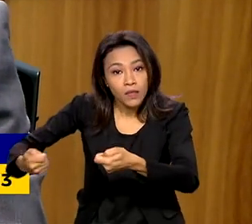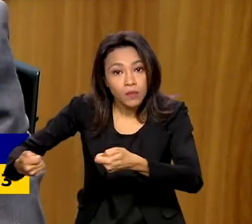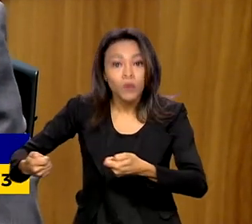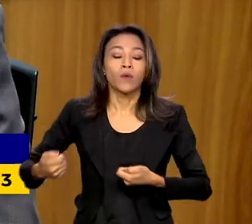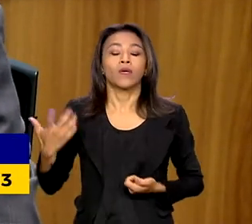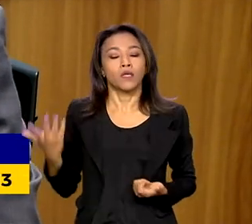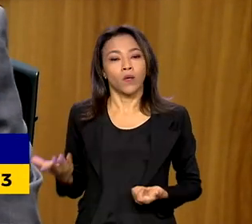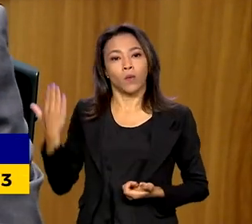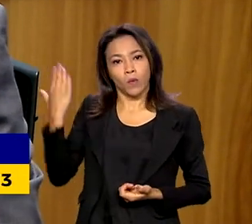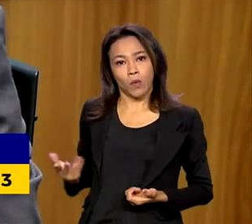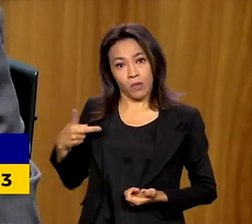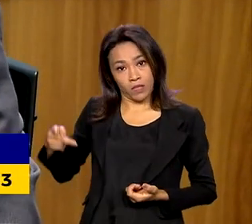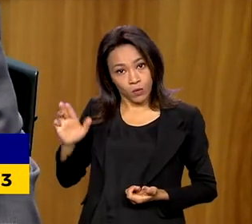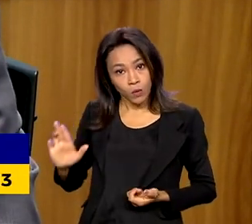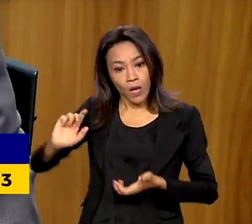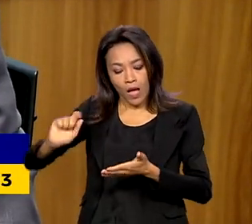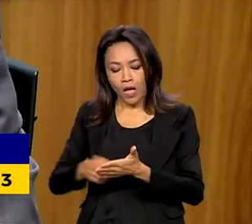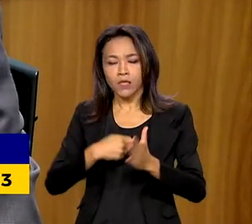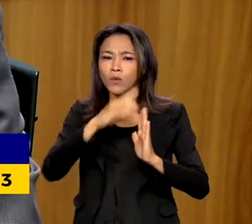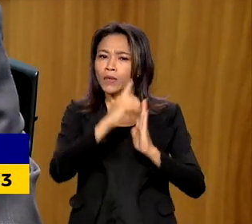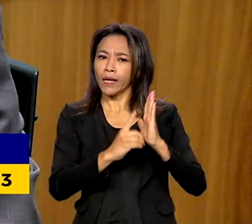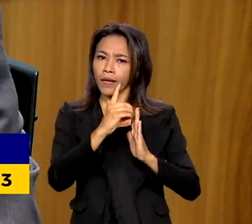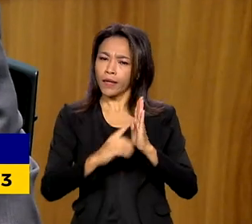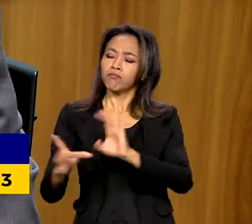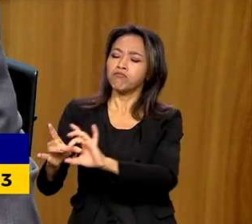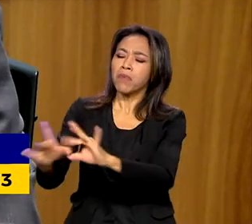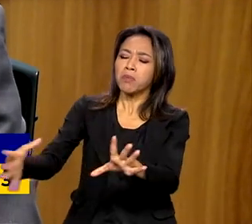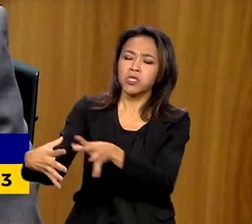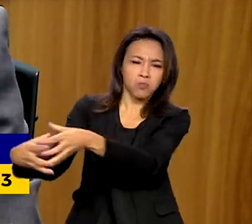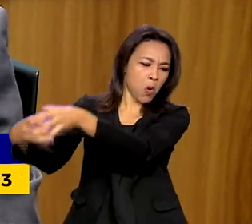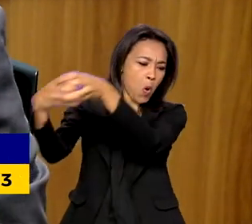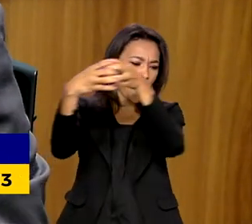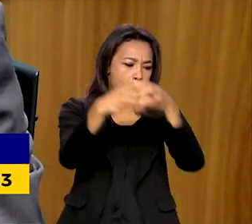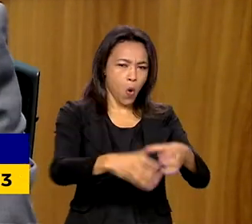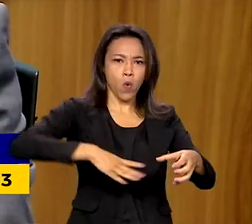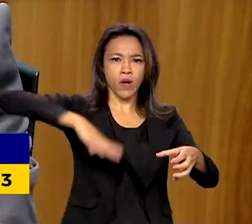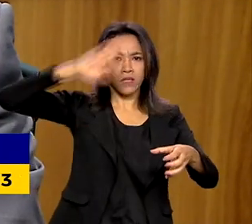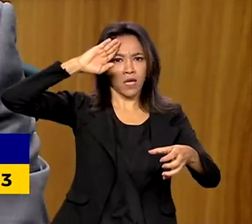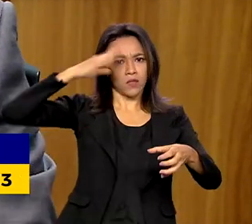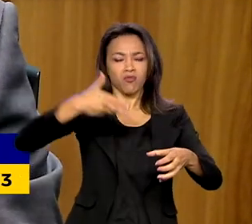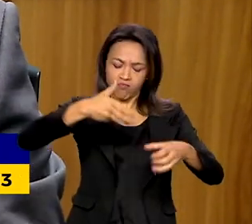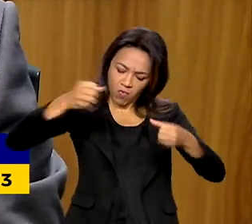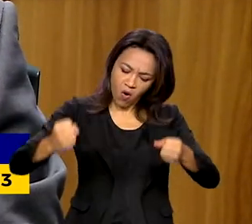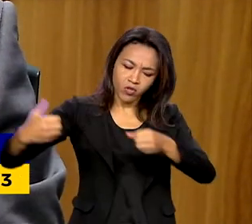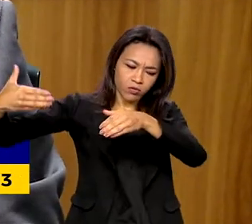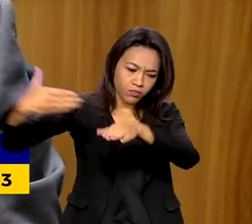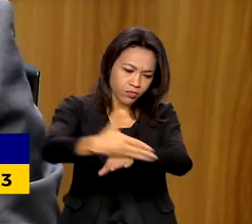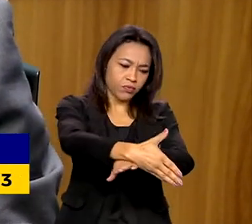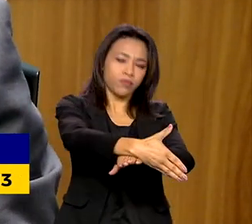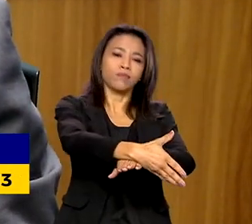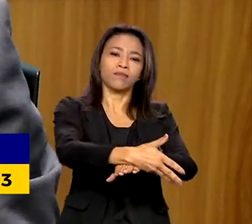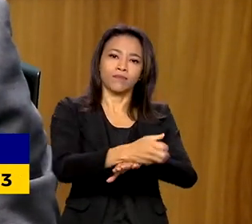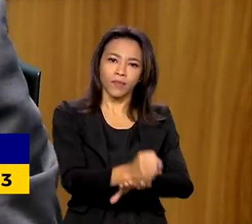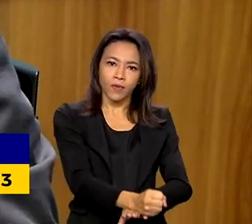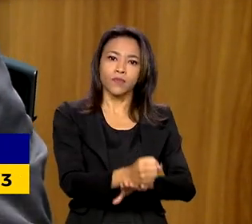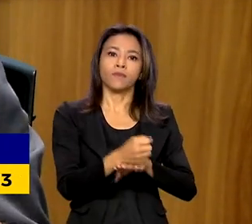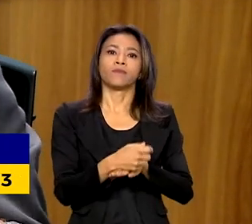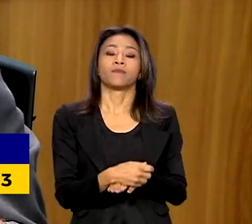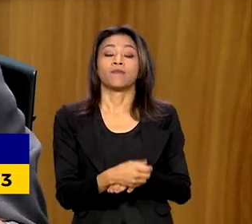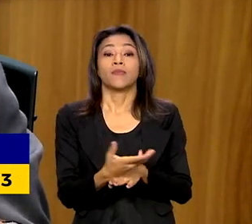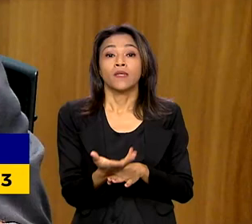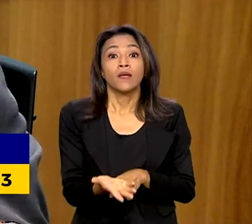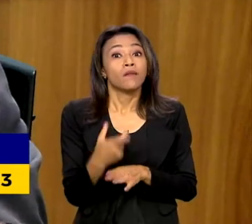assinou um decreto permitindo que o exército entrasse mais forte. Porque estava na faixa de atuação do exército. O exército tem